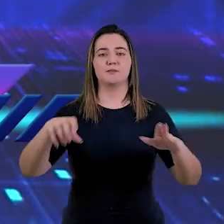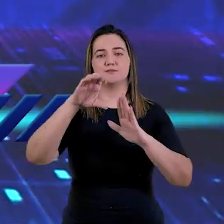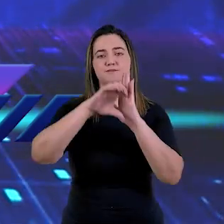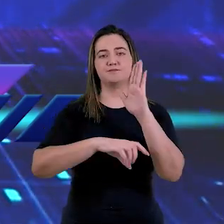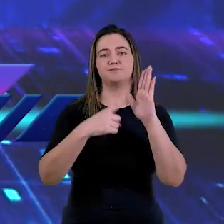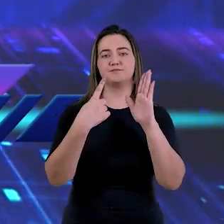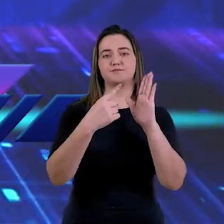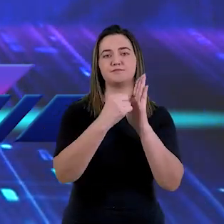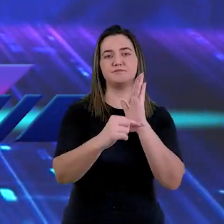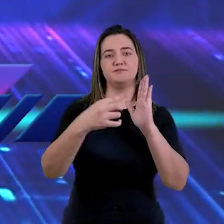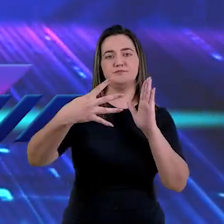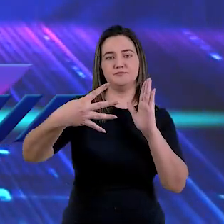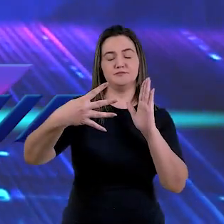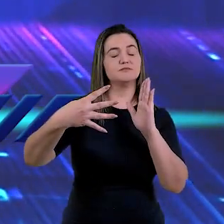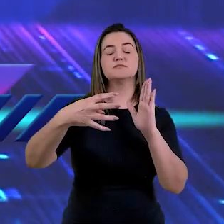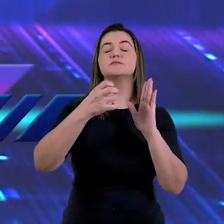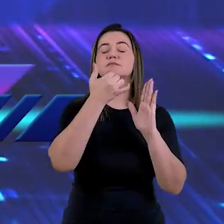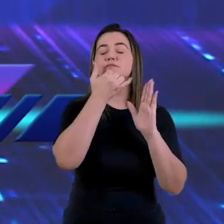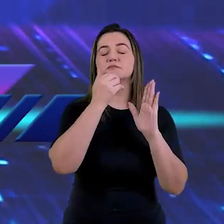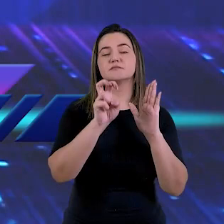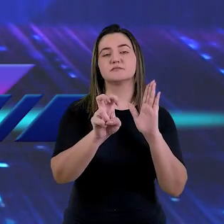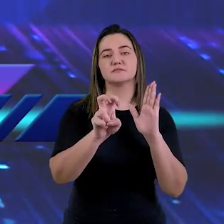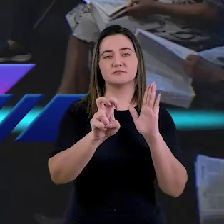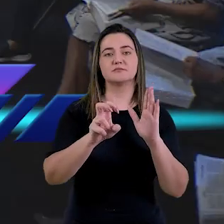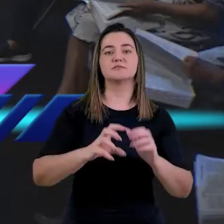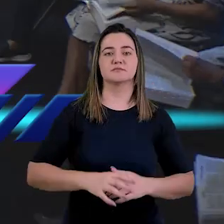1, versículo 5.